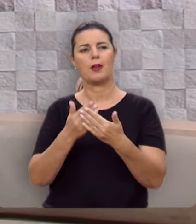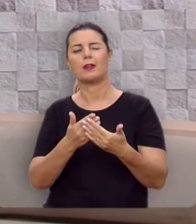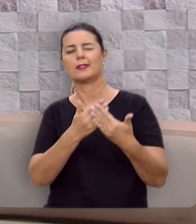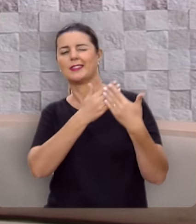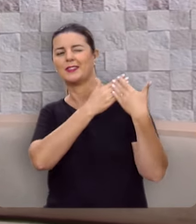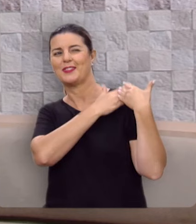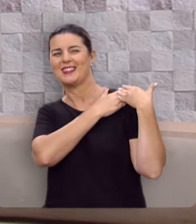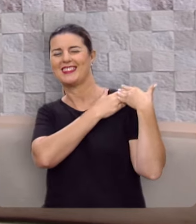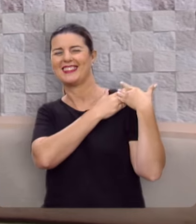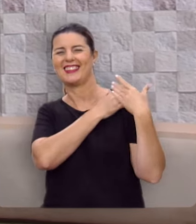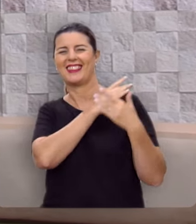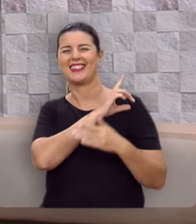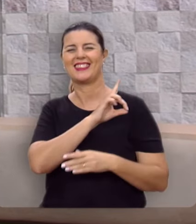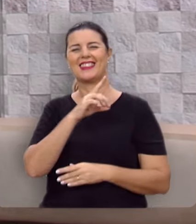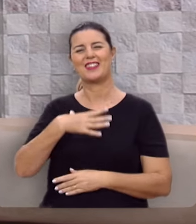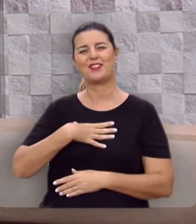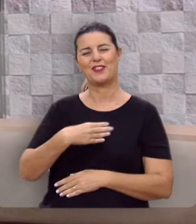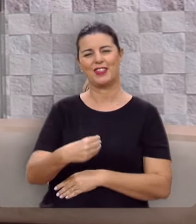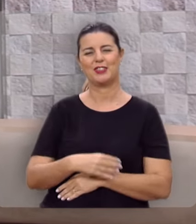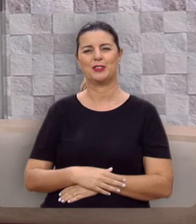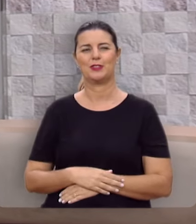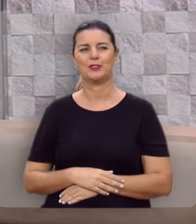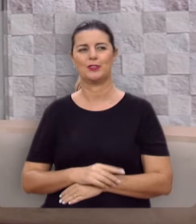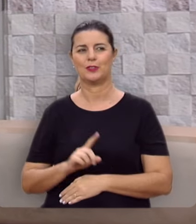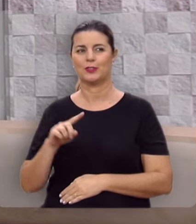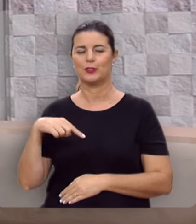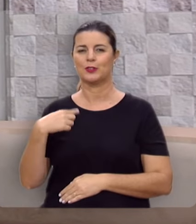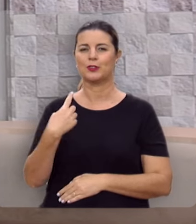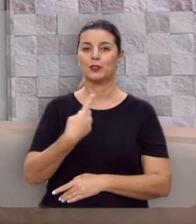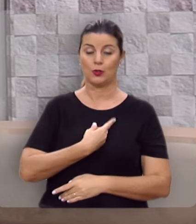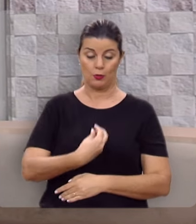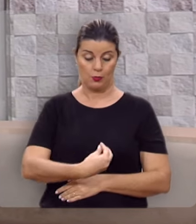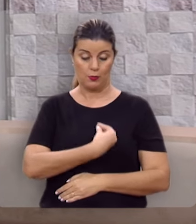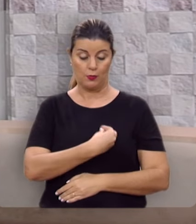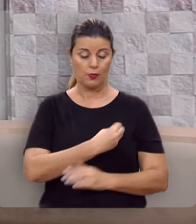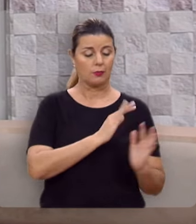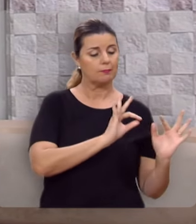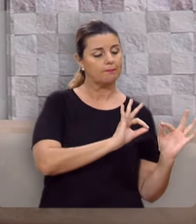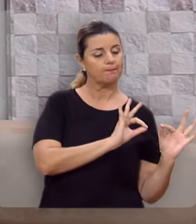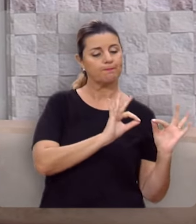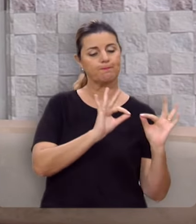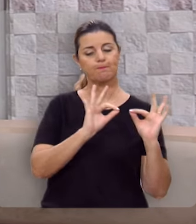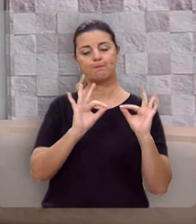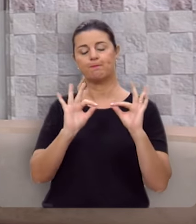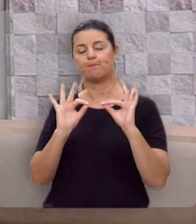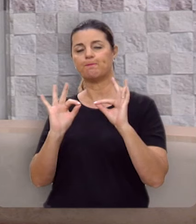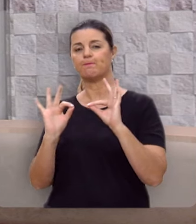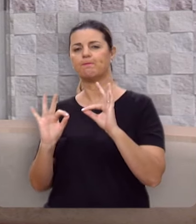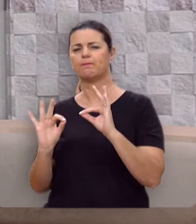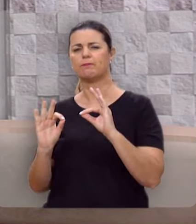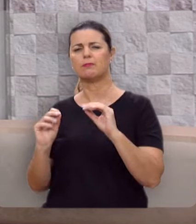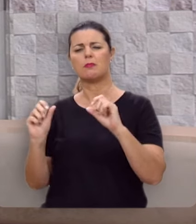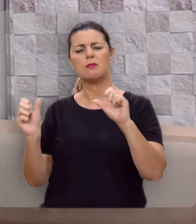filhos. Nós estamos vivendo um processo de